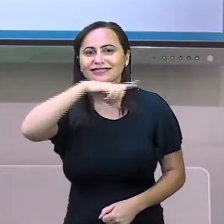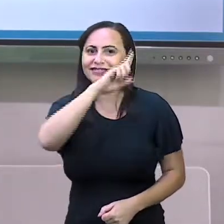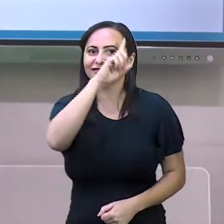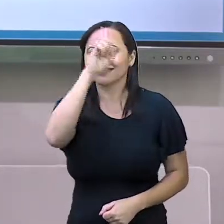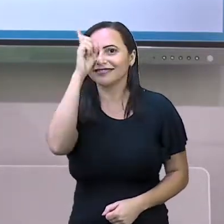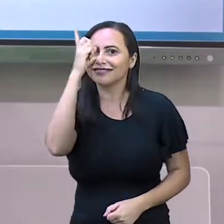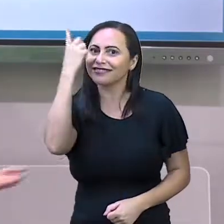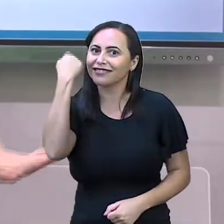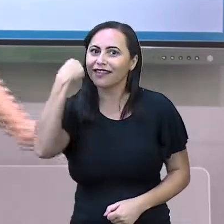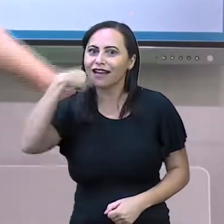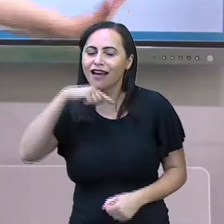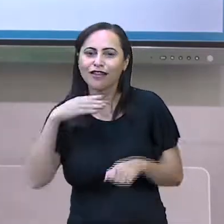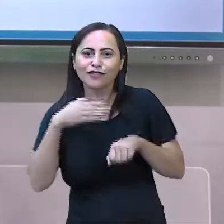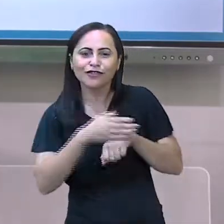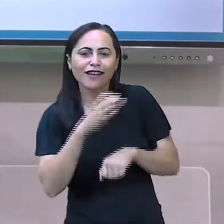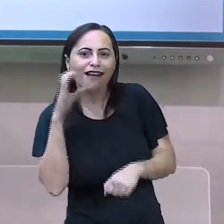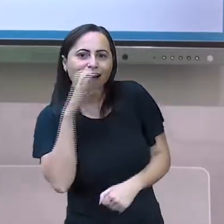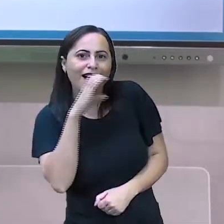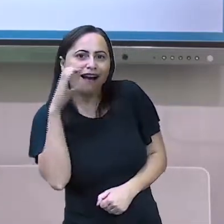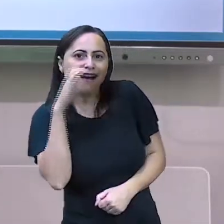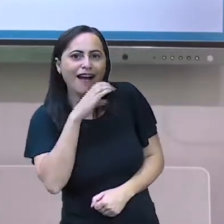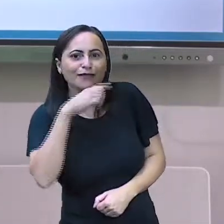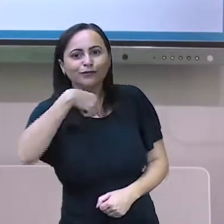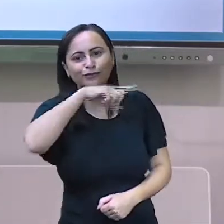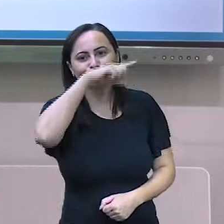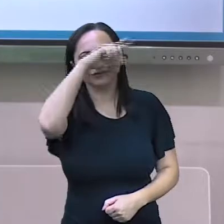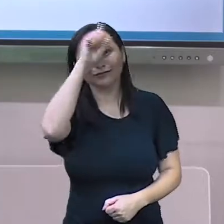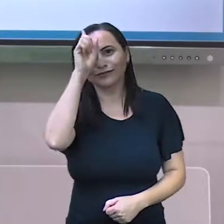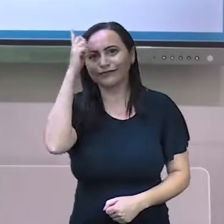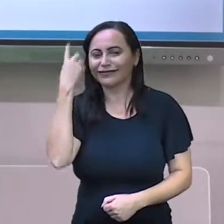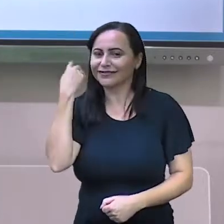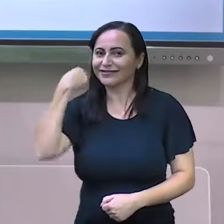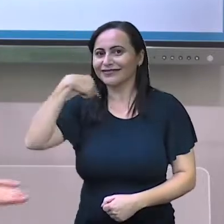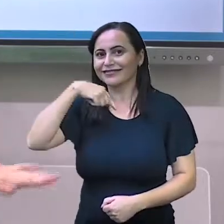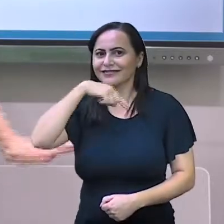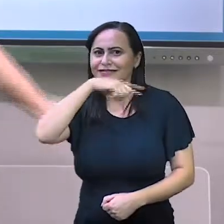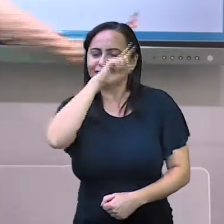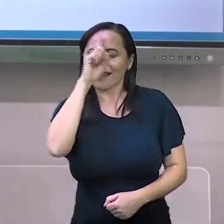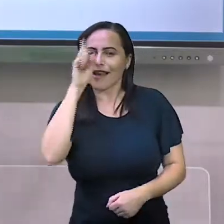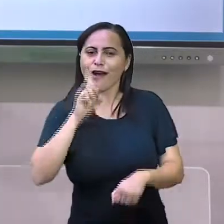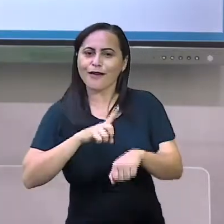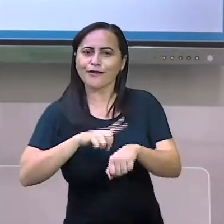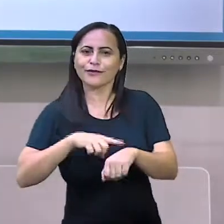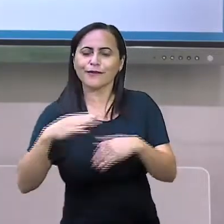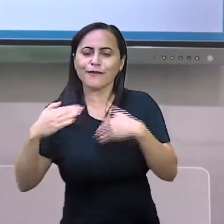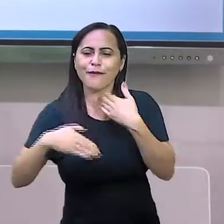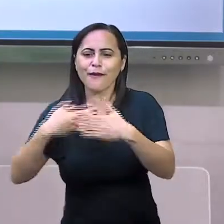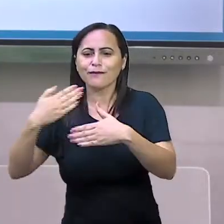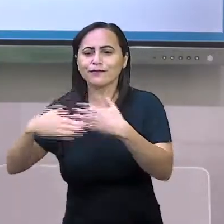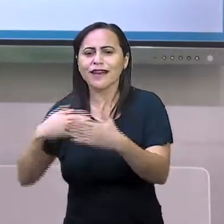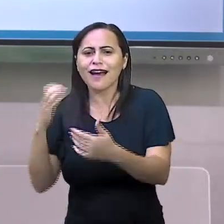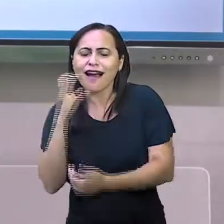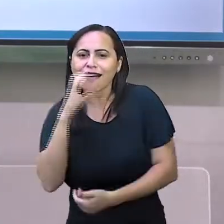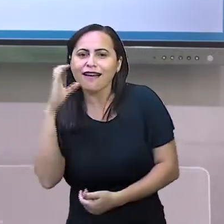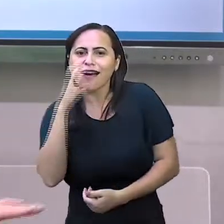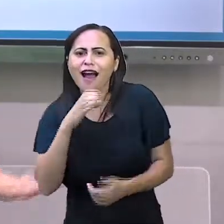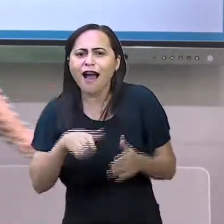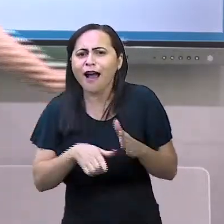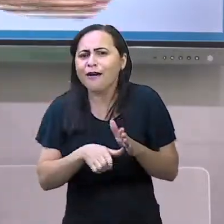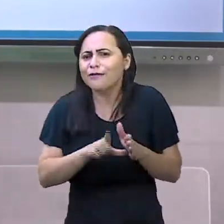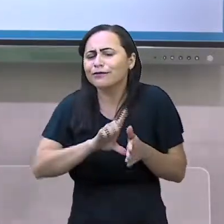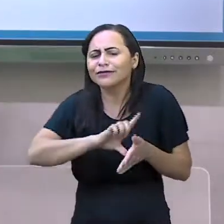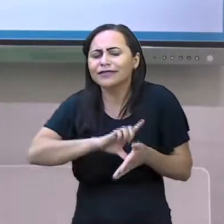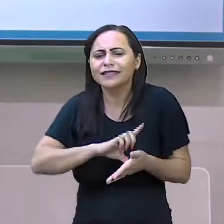passa a hora chega logo tic tac tic tac vai te embora passa tempo bem depressa não atrasa não demora